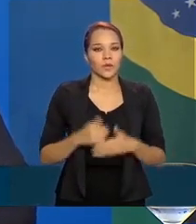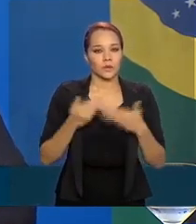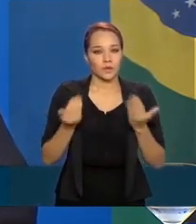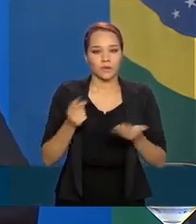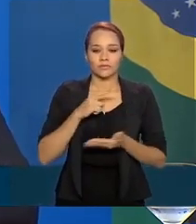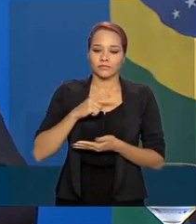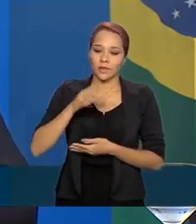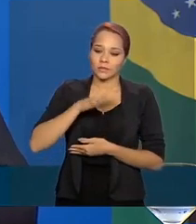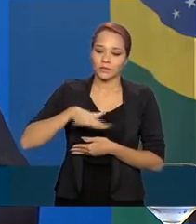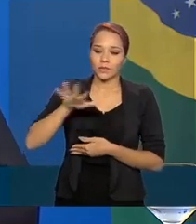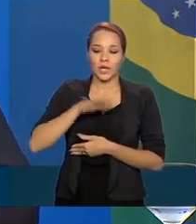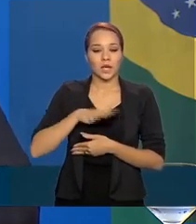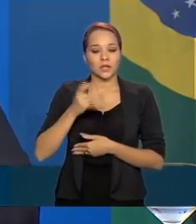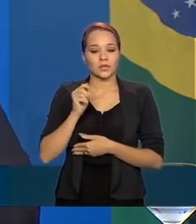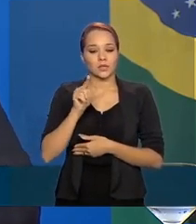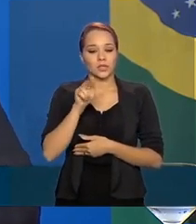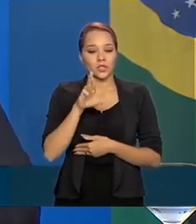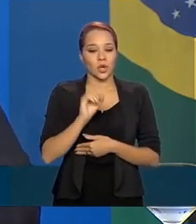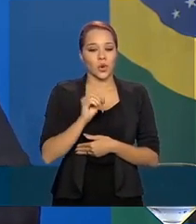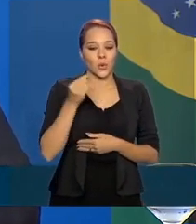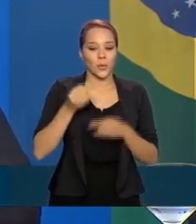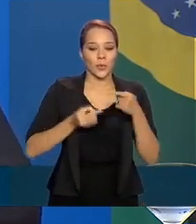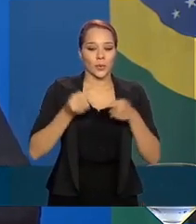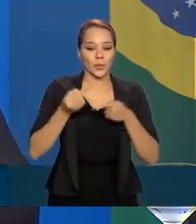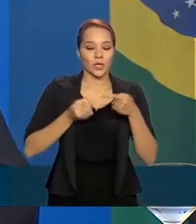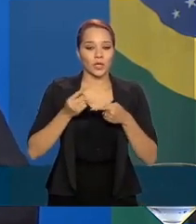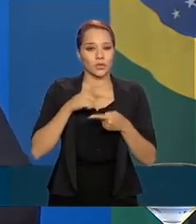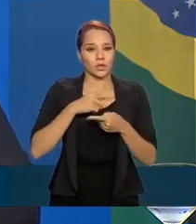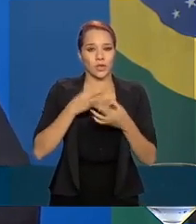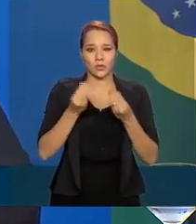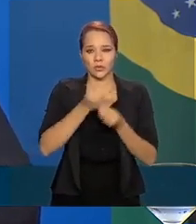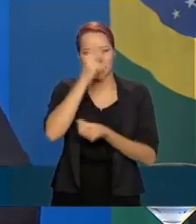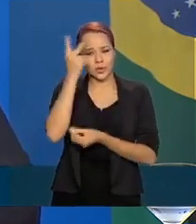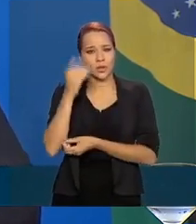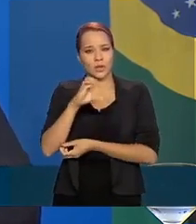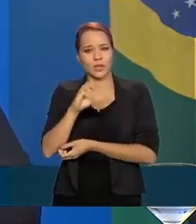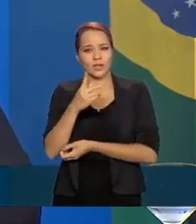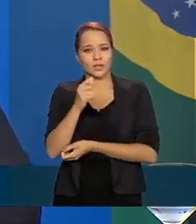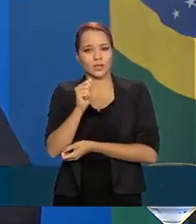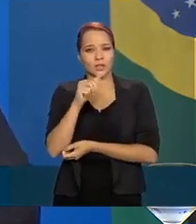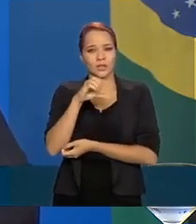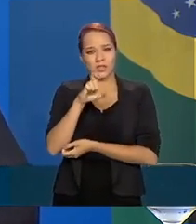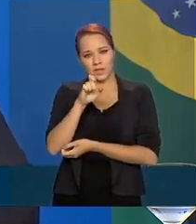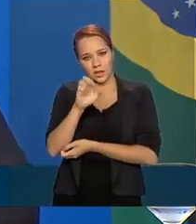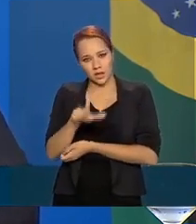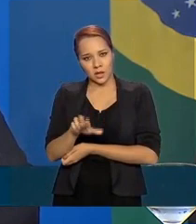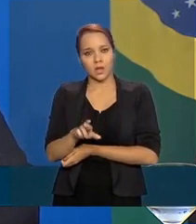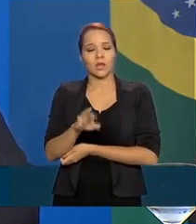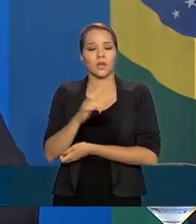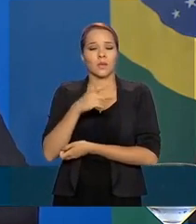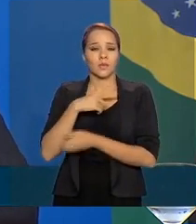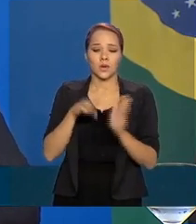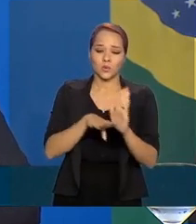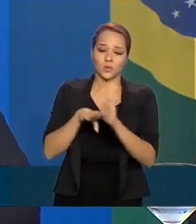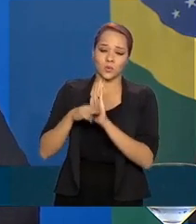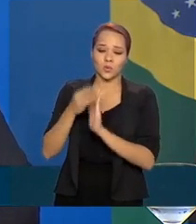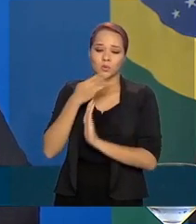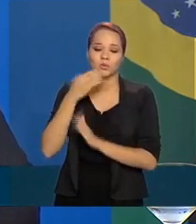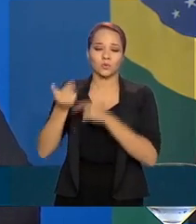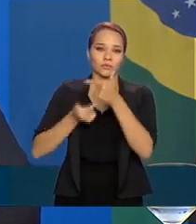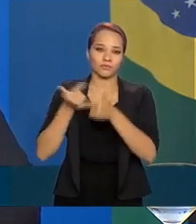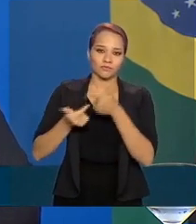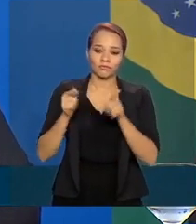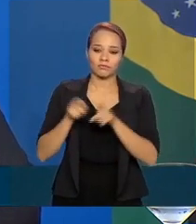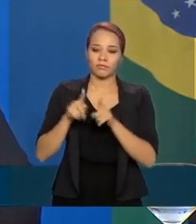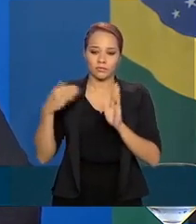essa dimensão também de diálogo político, tenho falado sempre com muitos chanceleres para ajudar nesse tipo de operação, todos também